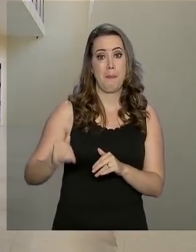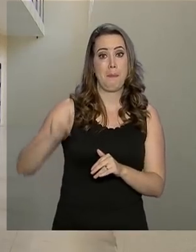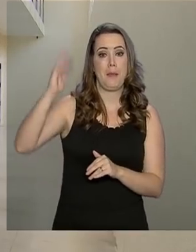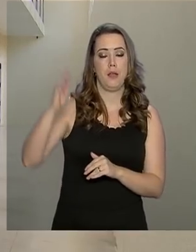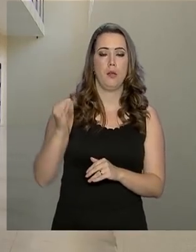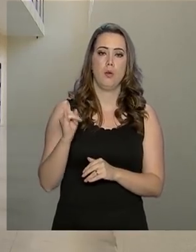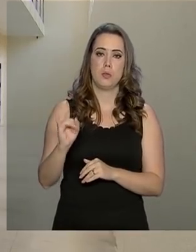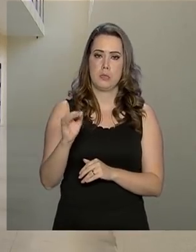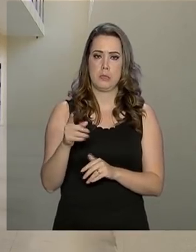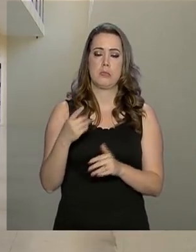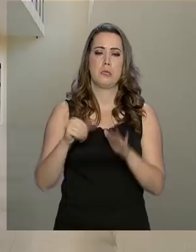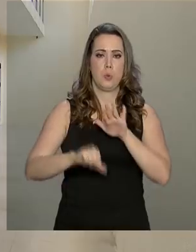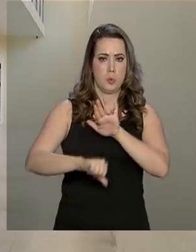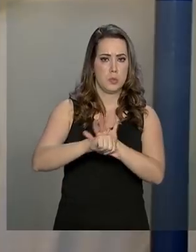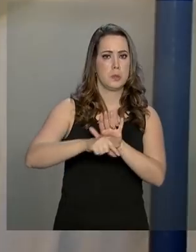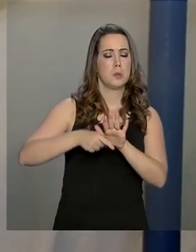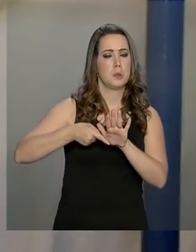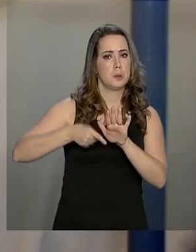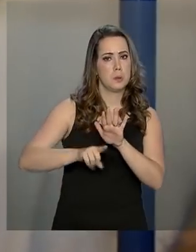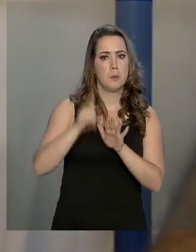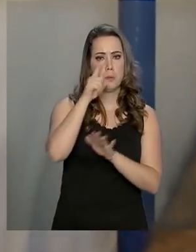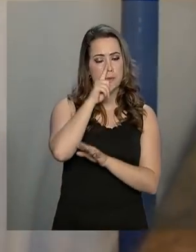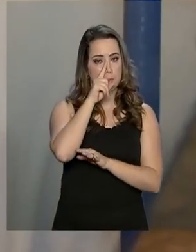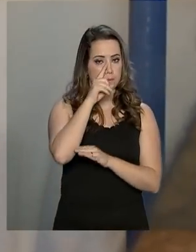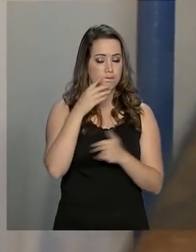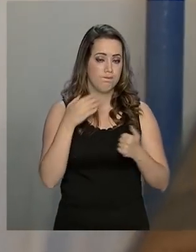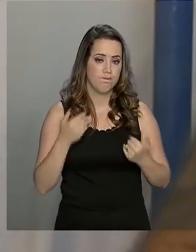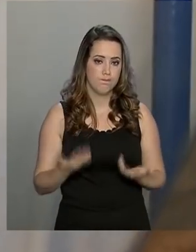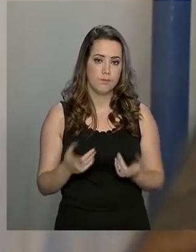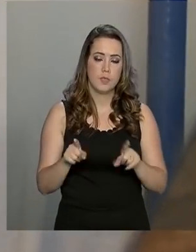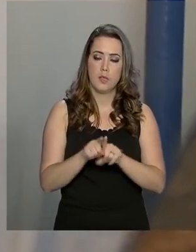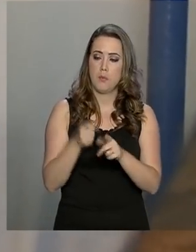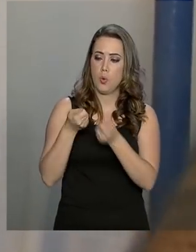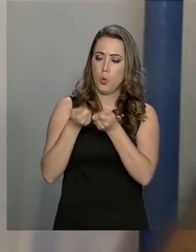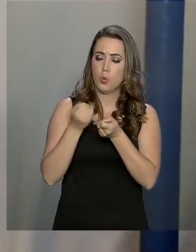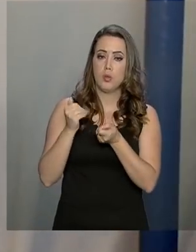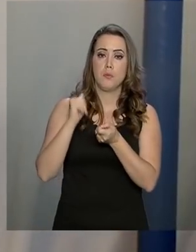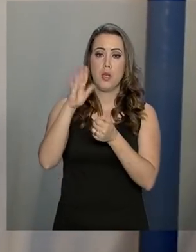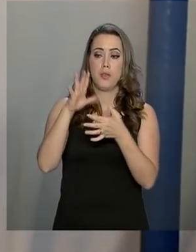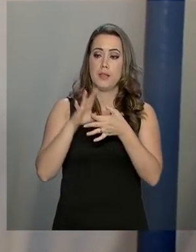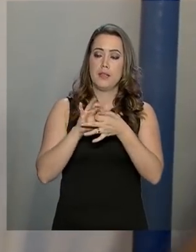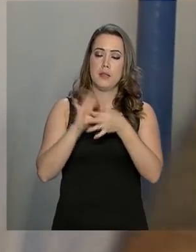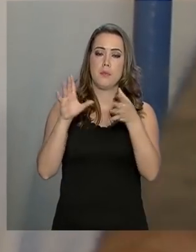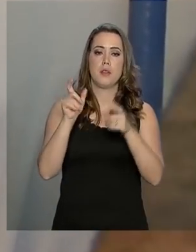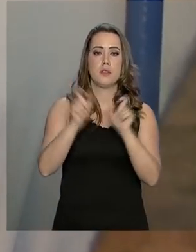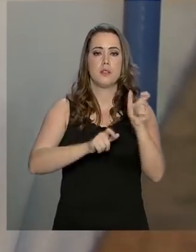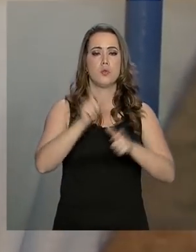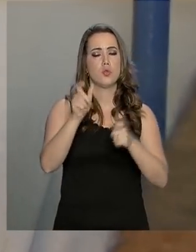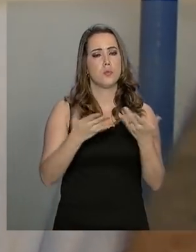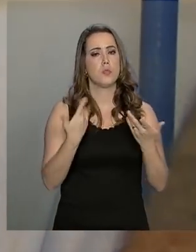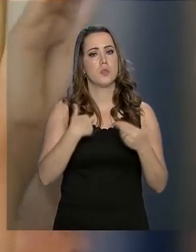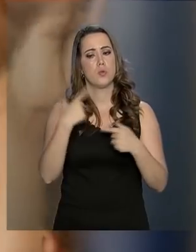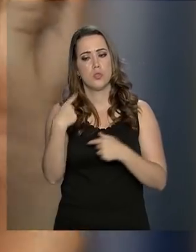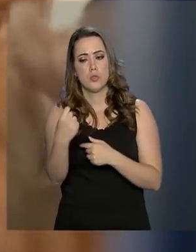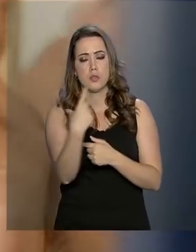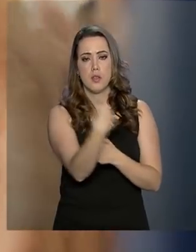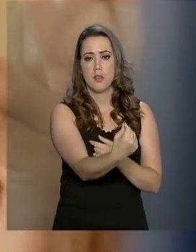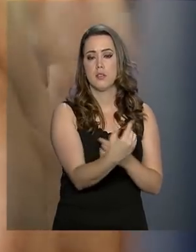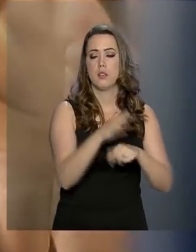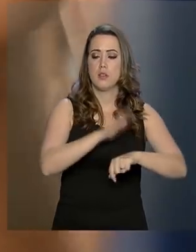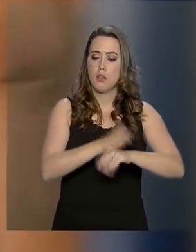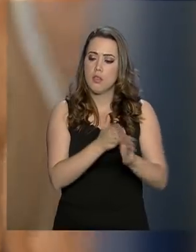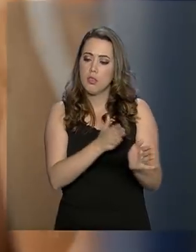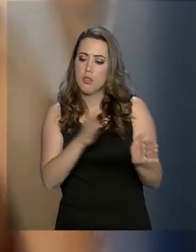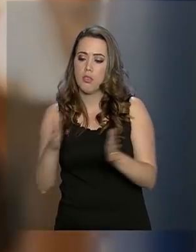soltura de presos reincidentes. Haverá maior rigor ainda nas liberações de saídas temporárias para quem